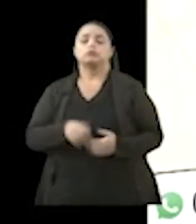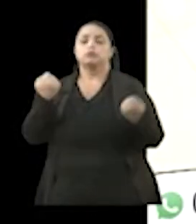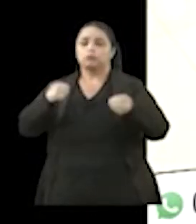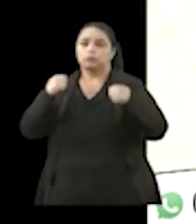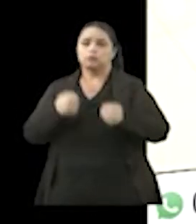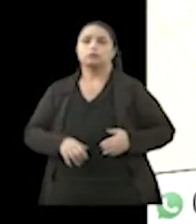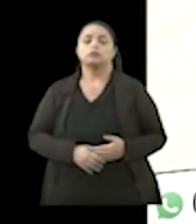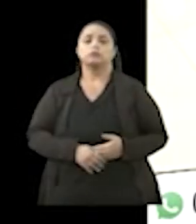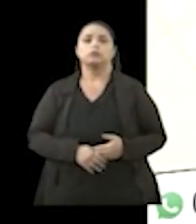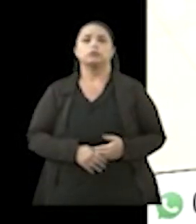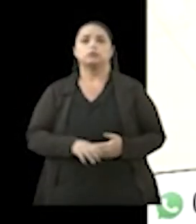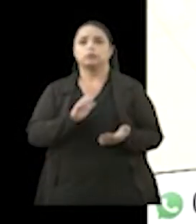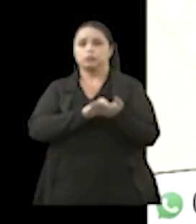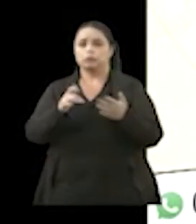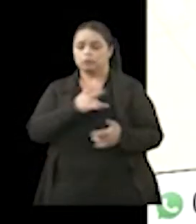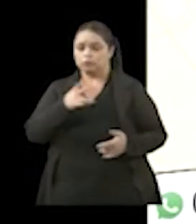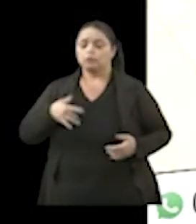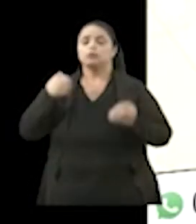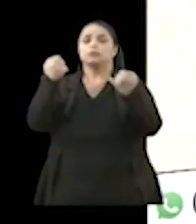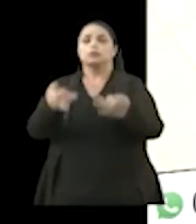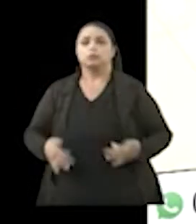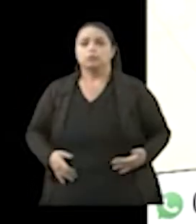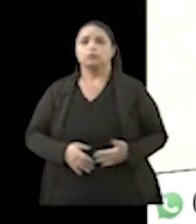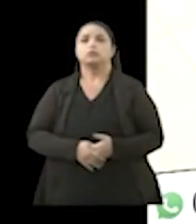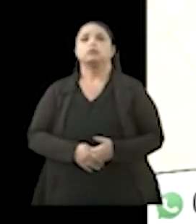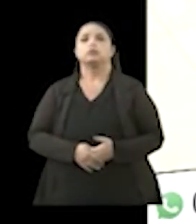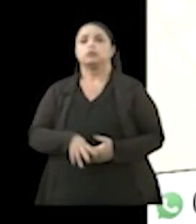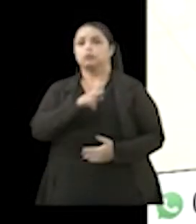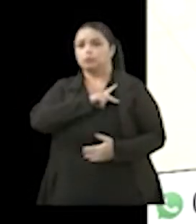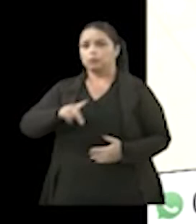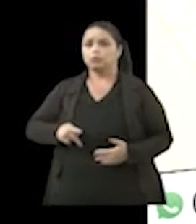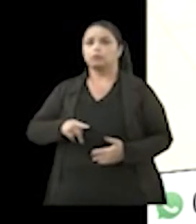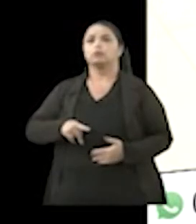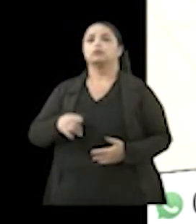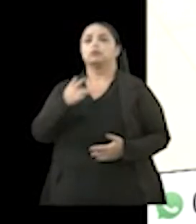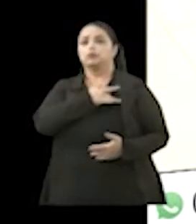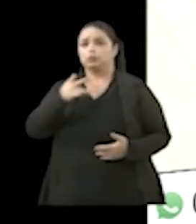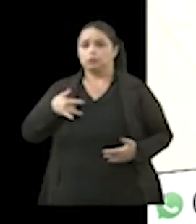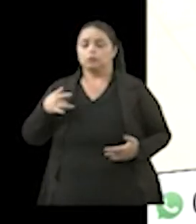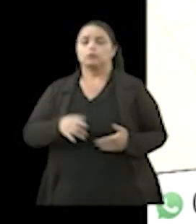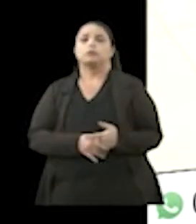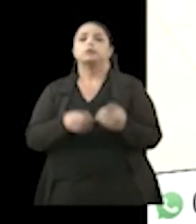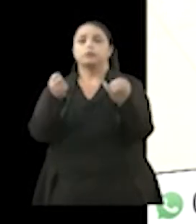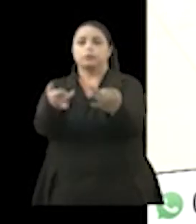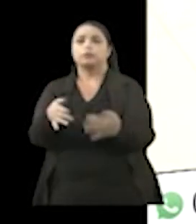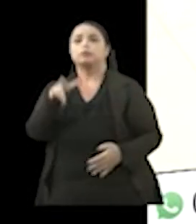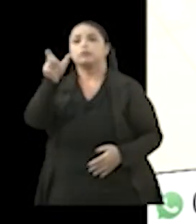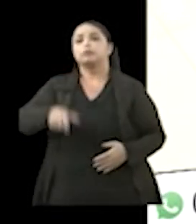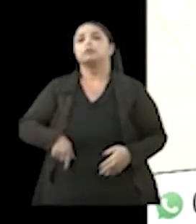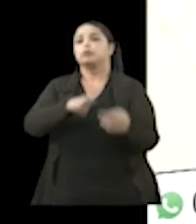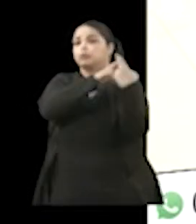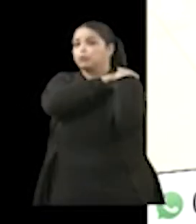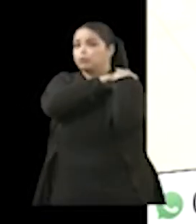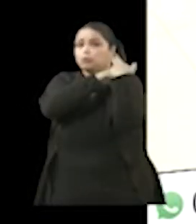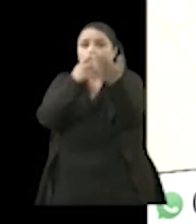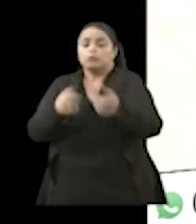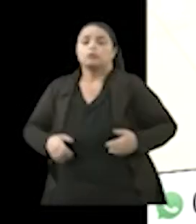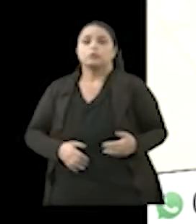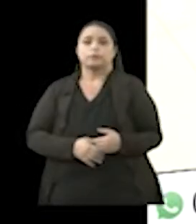que a Secretaria de Saúde nos fale, o presidente da Comissão de Saúde, quem é o responsável